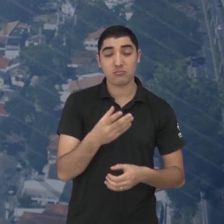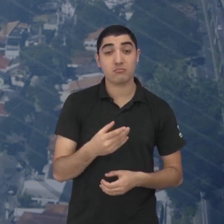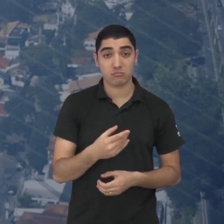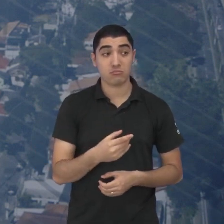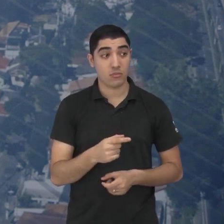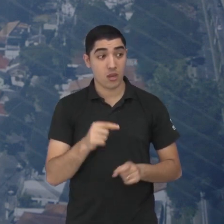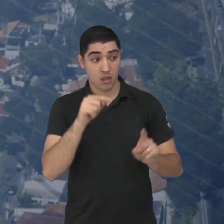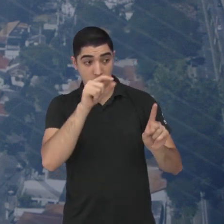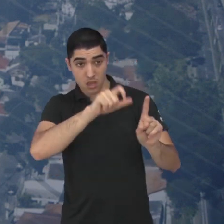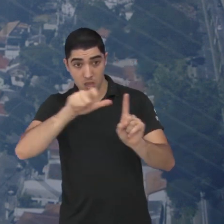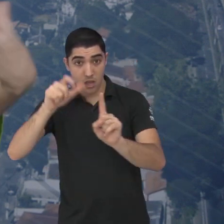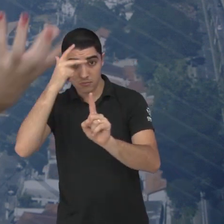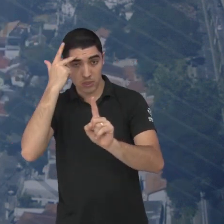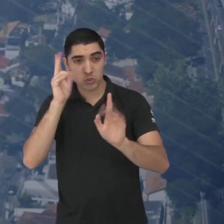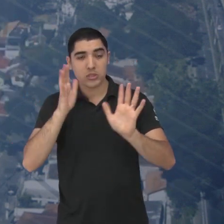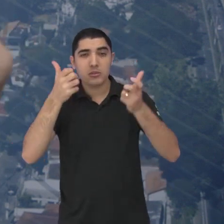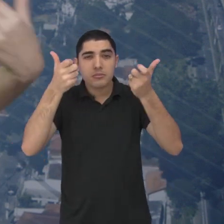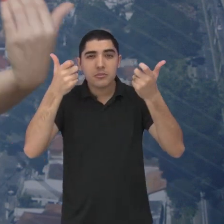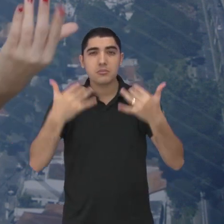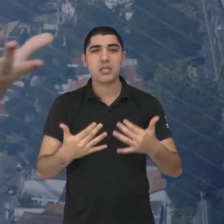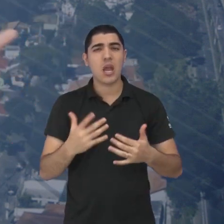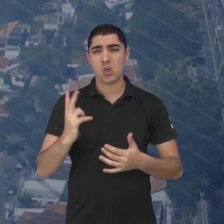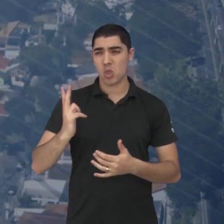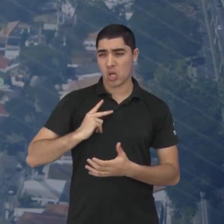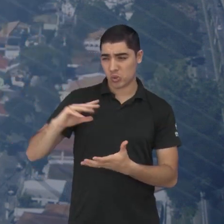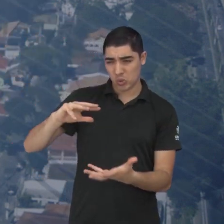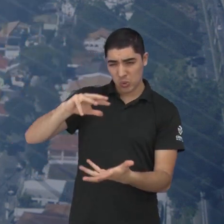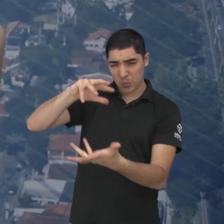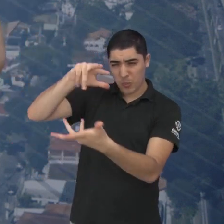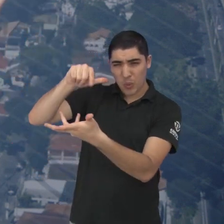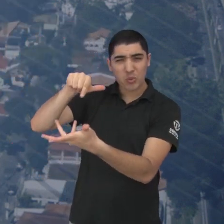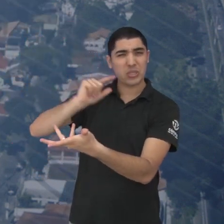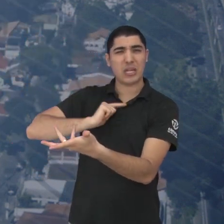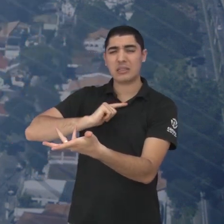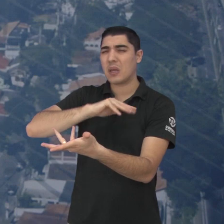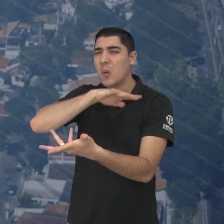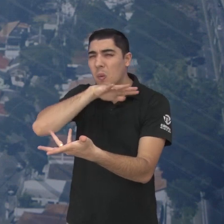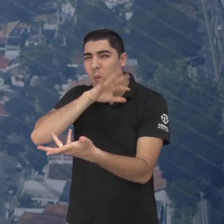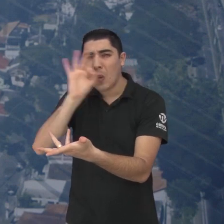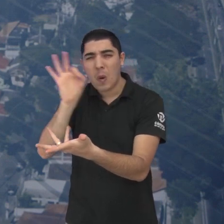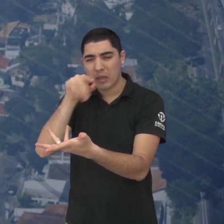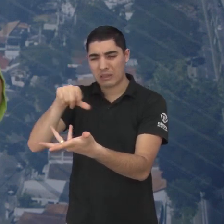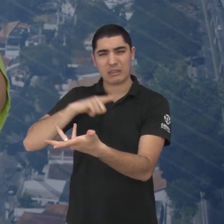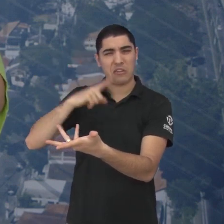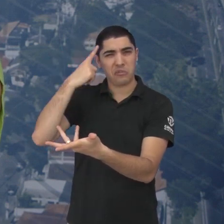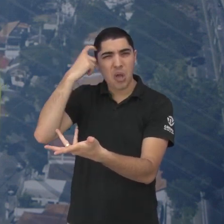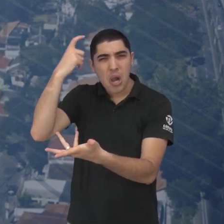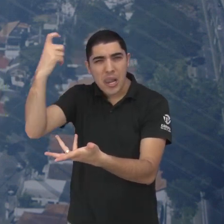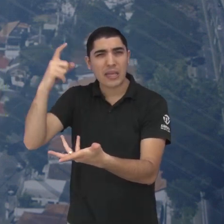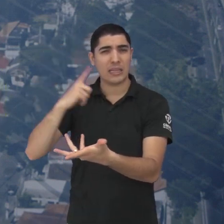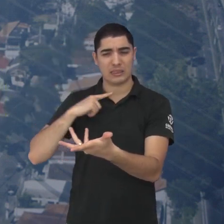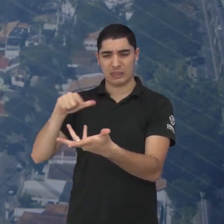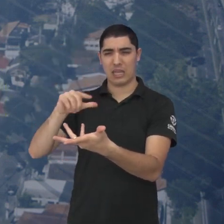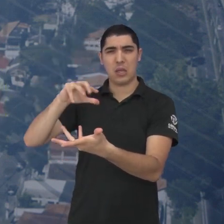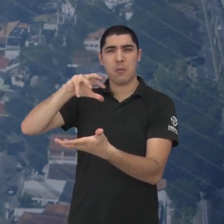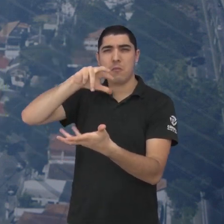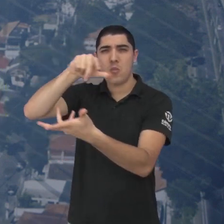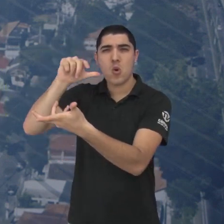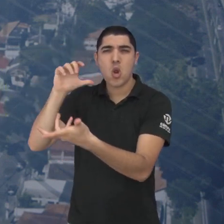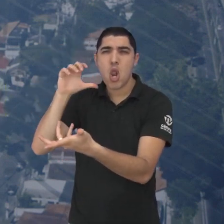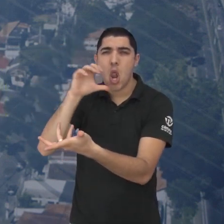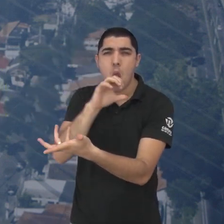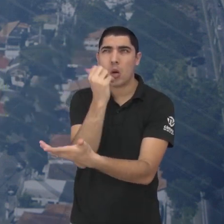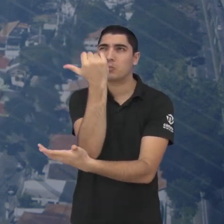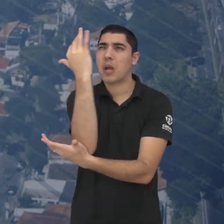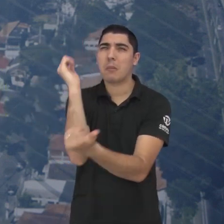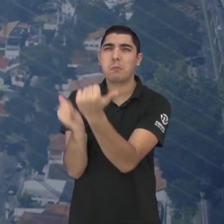falam sobre o planeta o planeta já está saturado está muito violento aí a fala de aquecimento global uma série de fatores